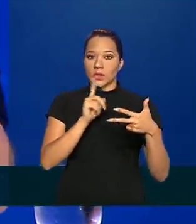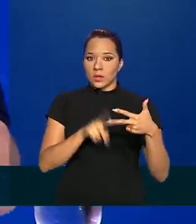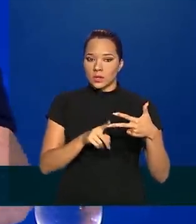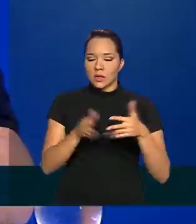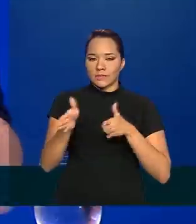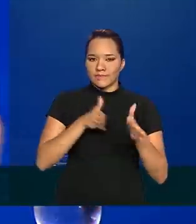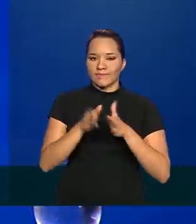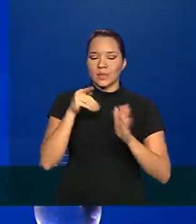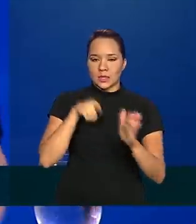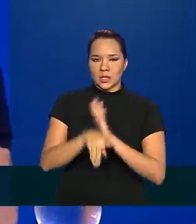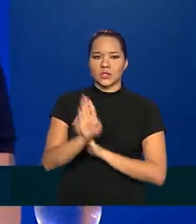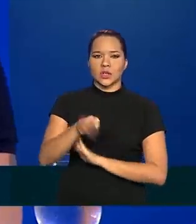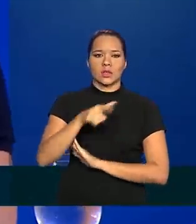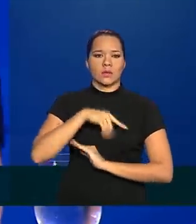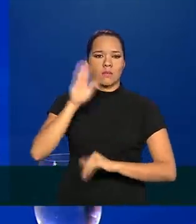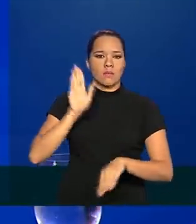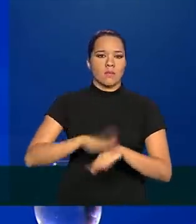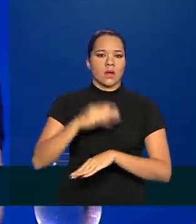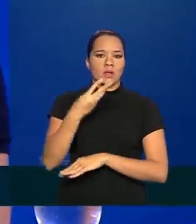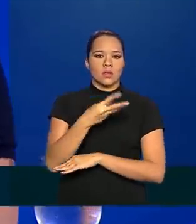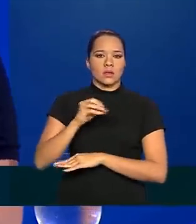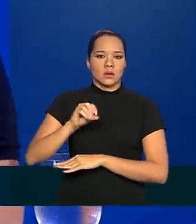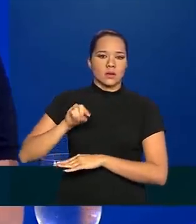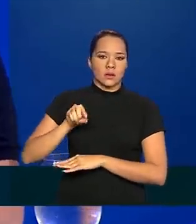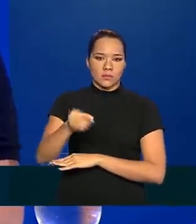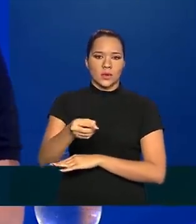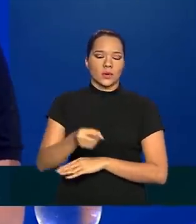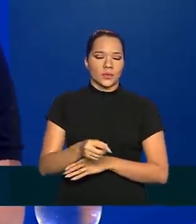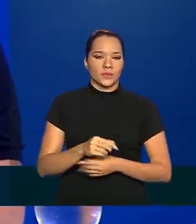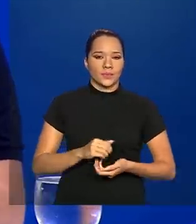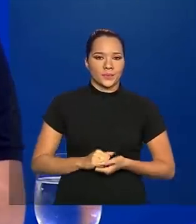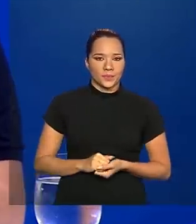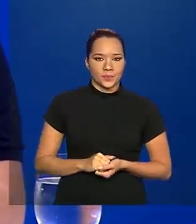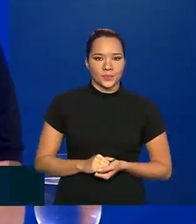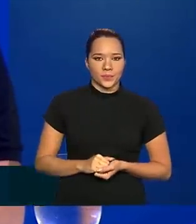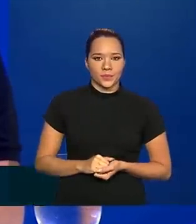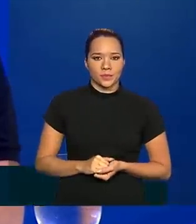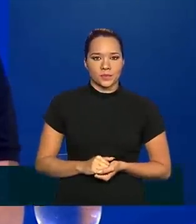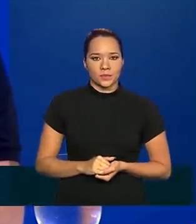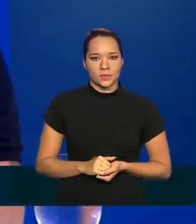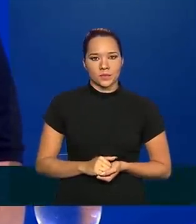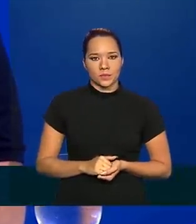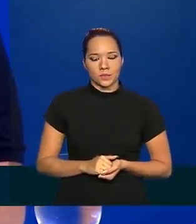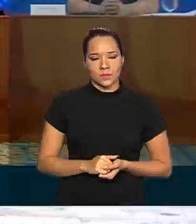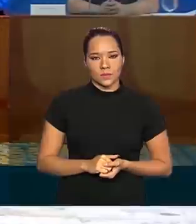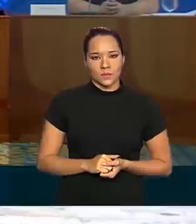já tiveram aí mais de 30 mil, das 33 mil entrevistas e testes previstos.